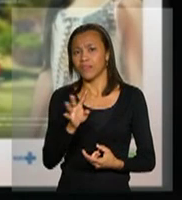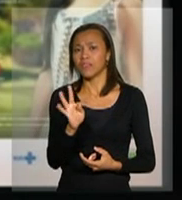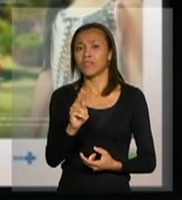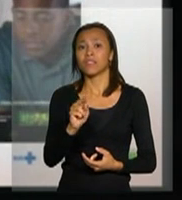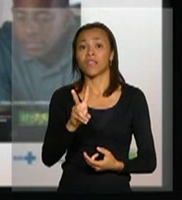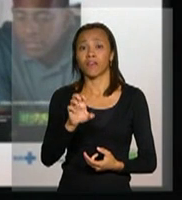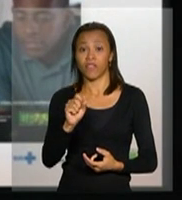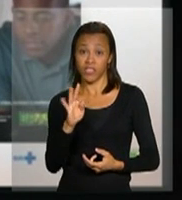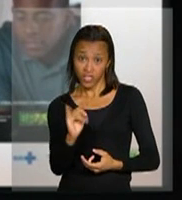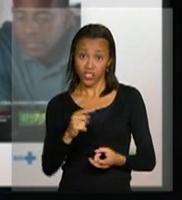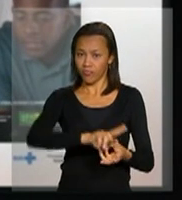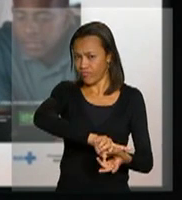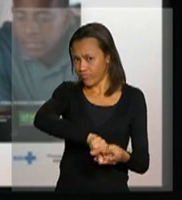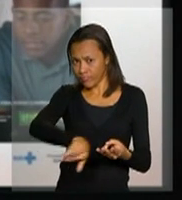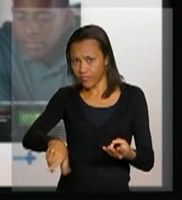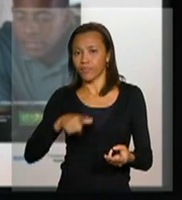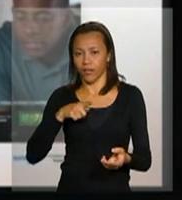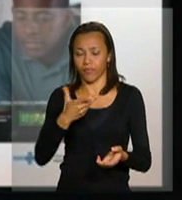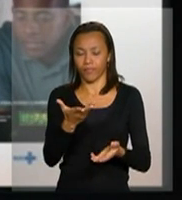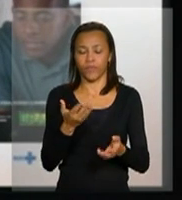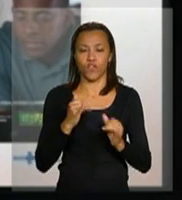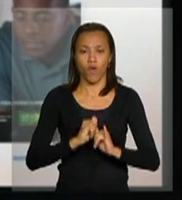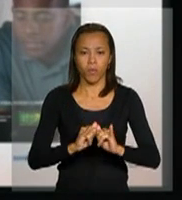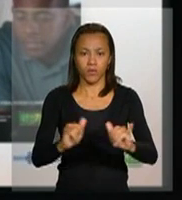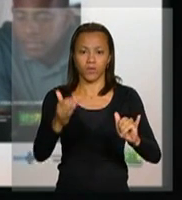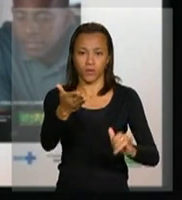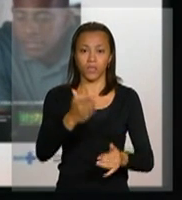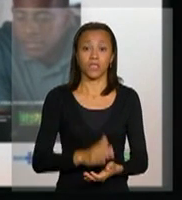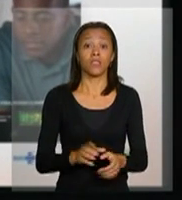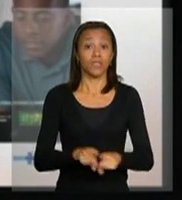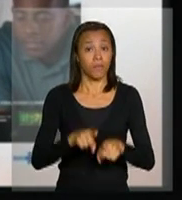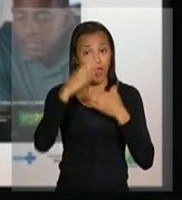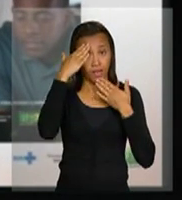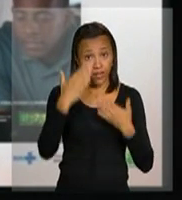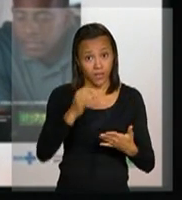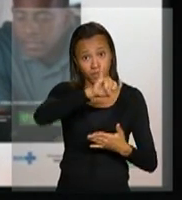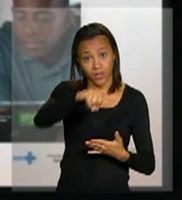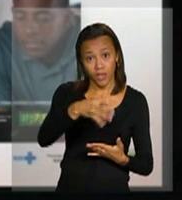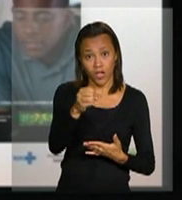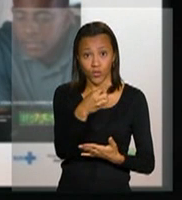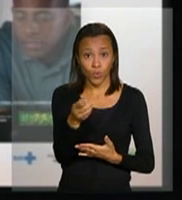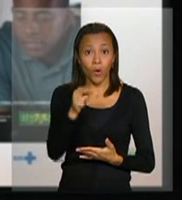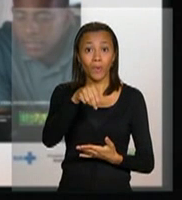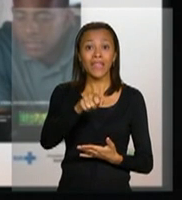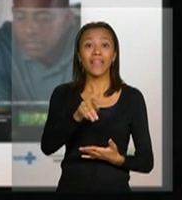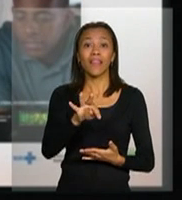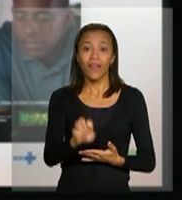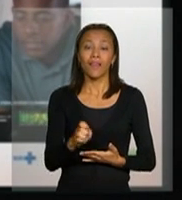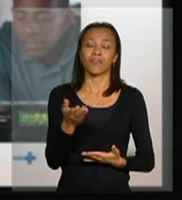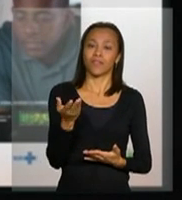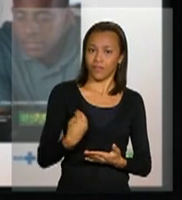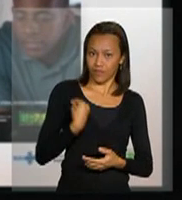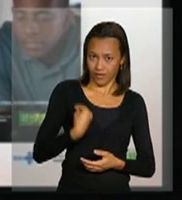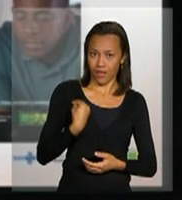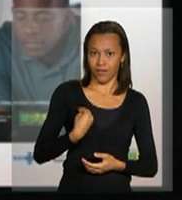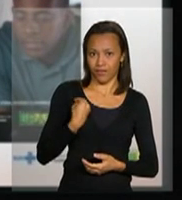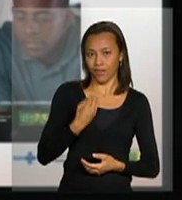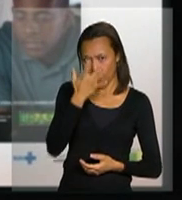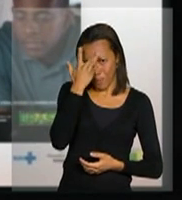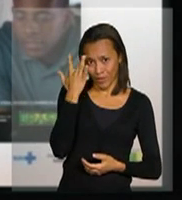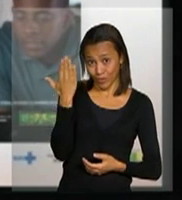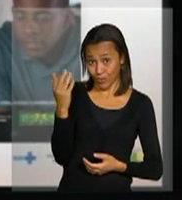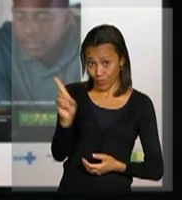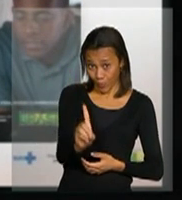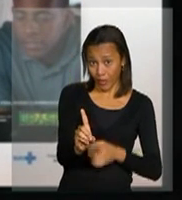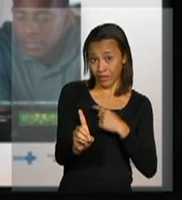específicos. Pode passar o seguinte? Aqui agradecer de uma vez João Neto, vou agradecer cada um deles que participou, João Neto está aqui, ele é uma pessoa que